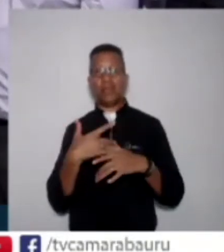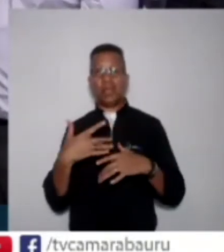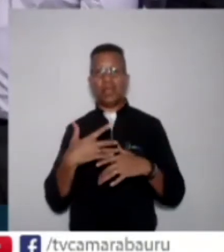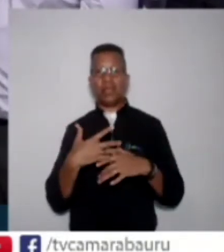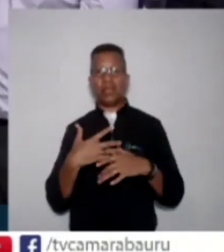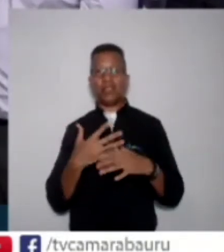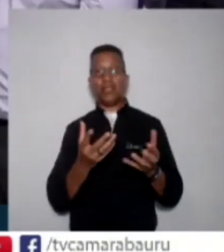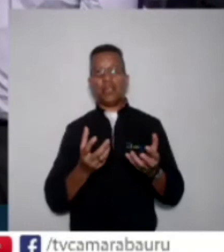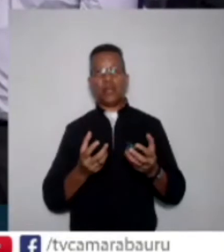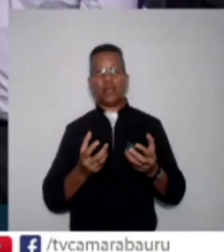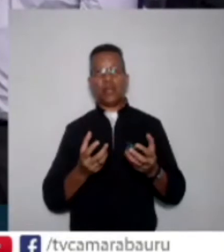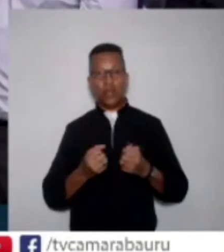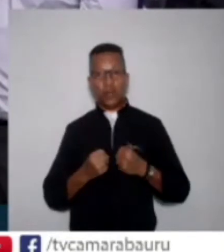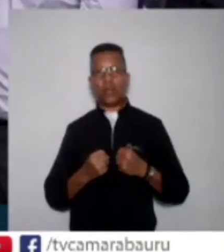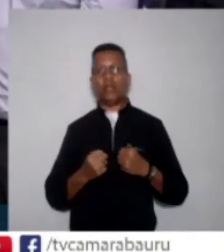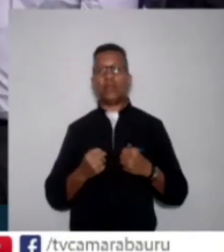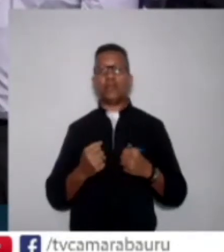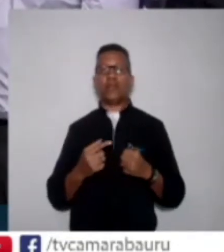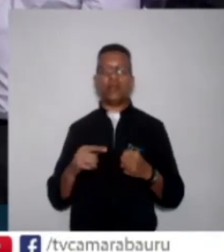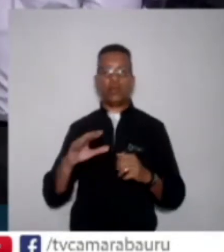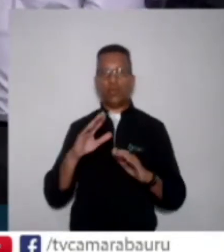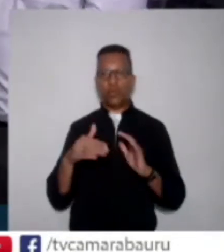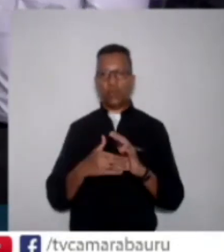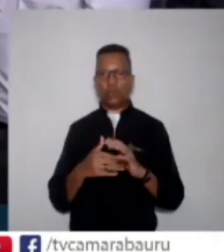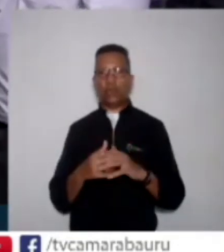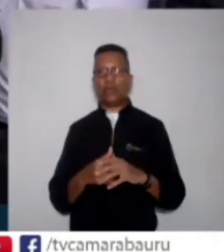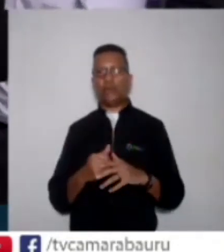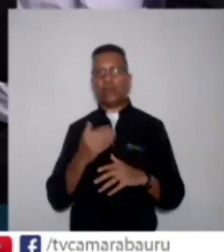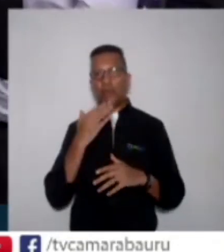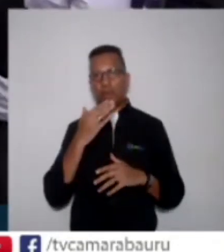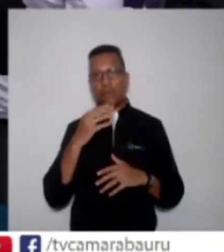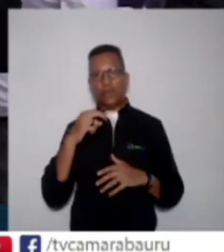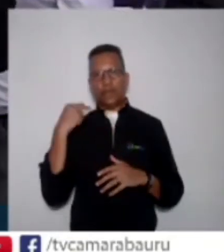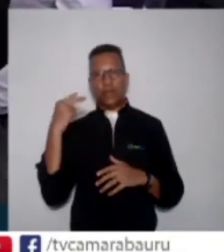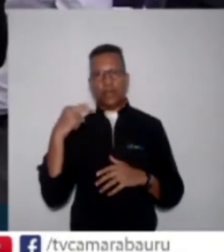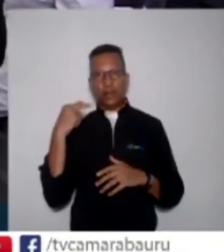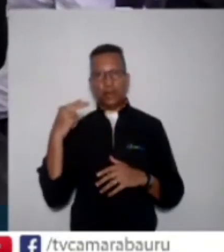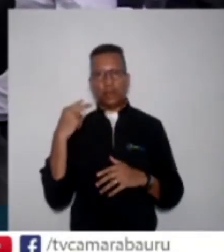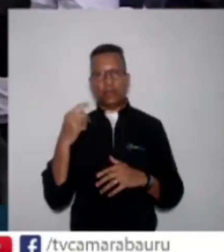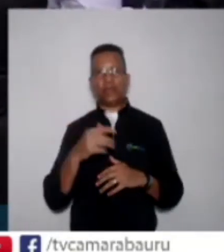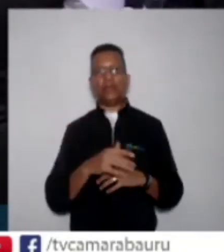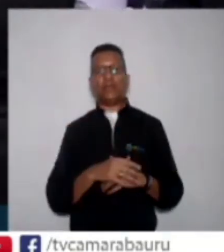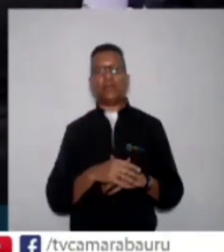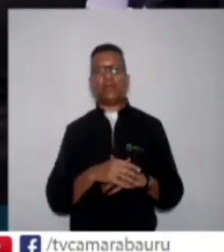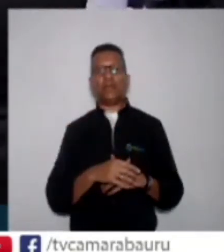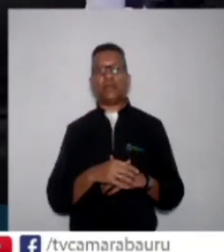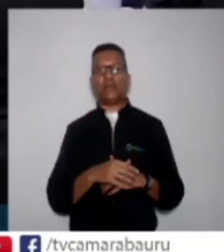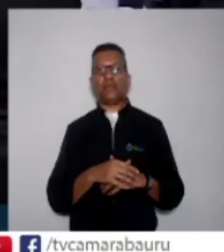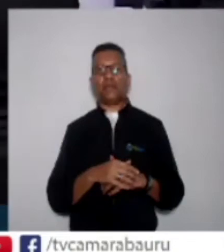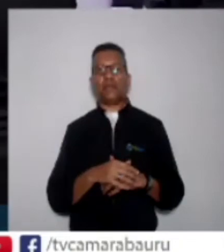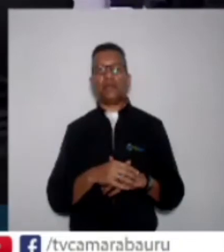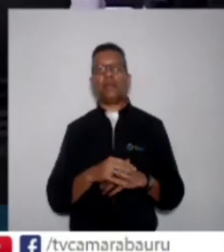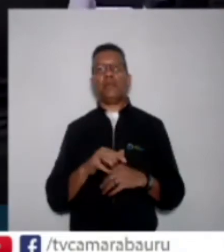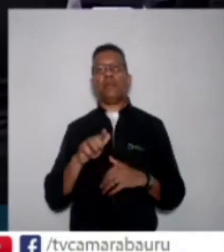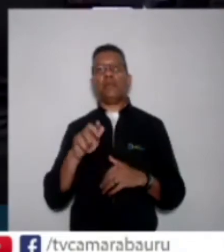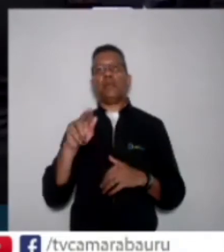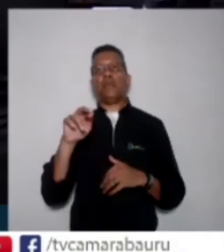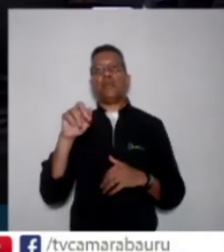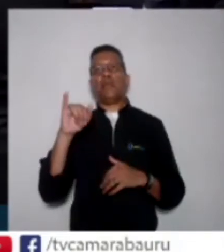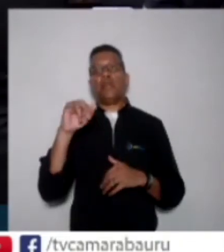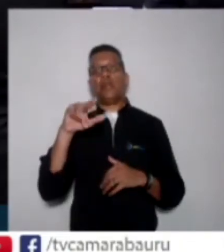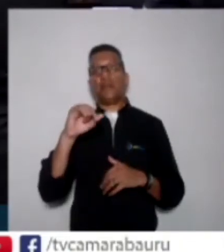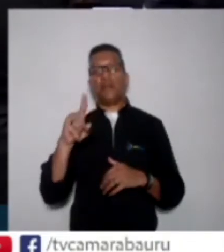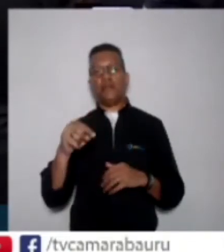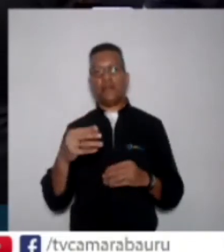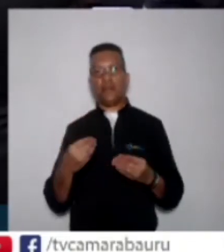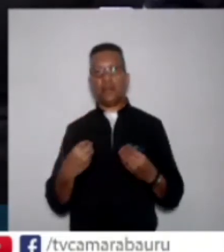a todos aqueles que carecem. Vou pedir ao vereador Guilherme que faça a entrega da